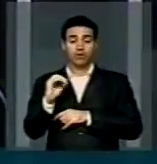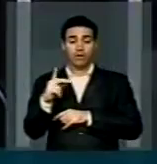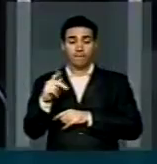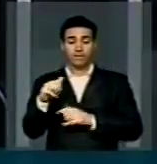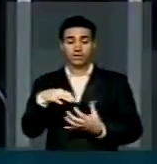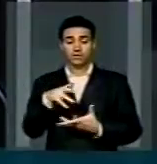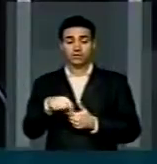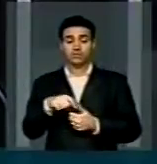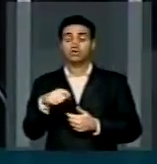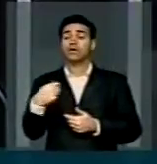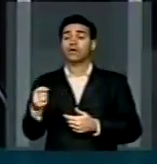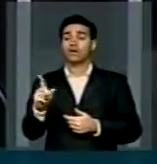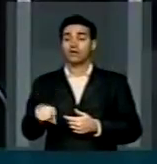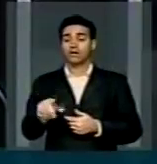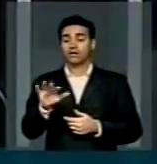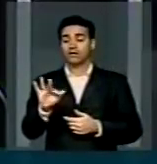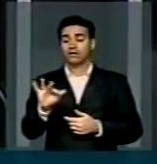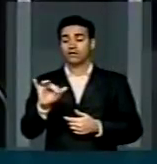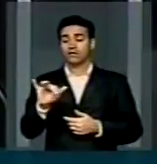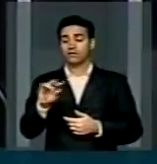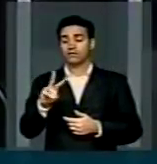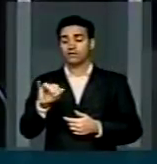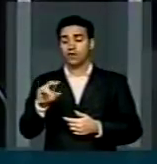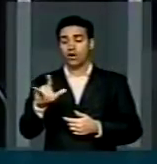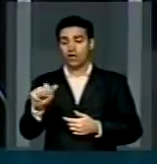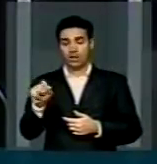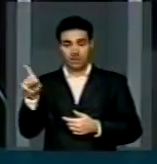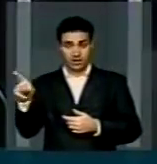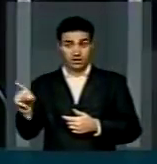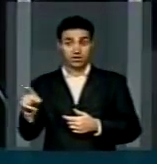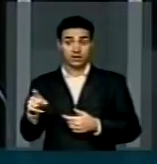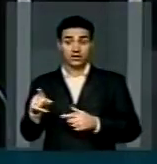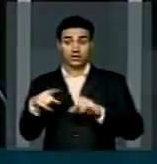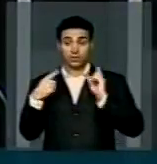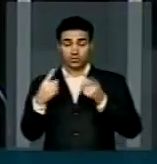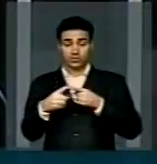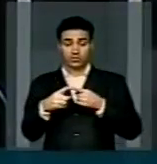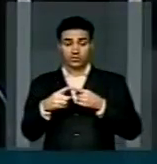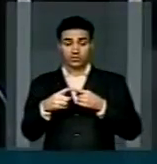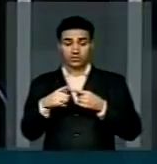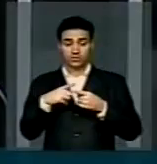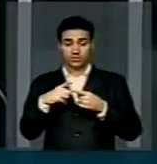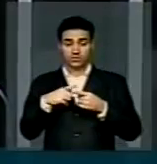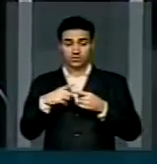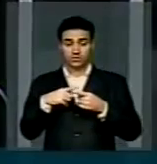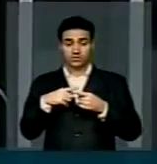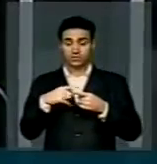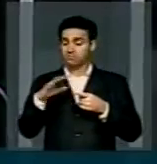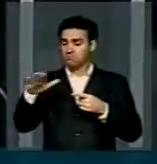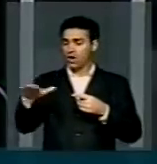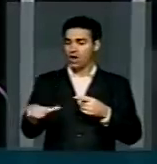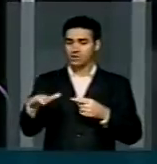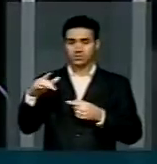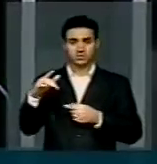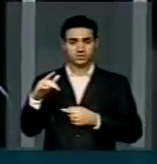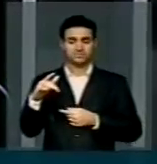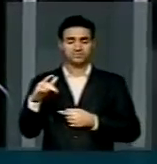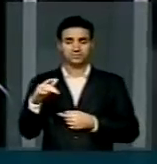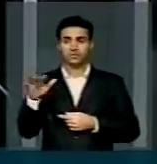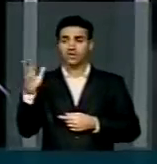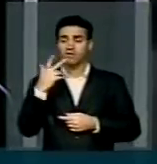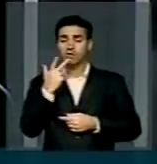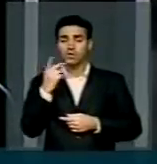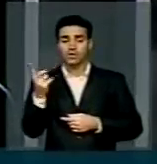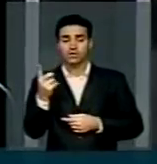o Fiola, sabe o que ele disse? Foi jogador, reuniu os jogadores, ele pesava mais ou menos 150 quilos, era bem baixinho, ele disse o